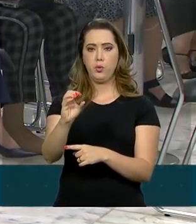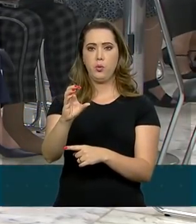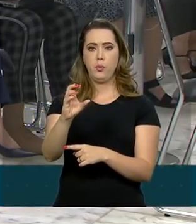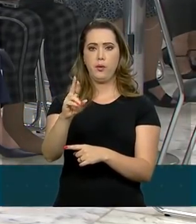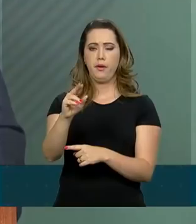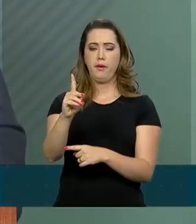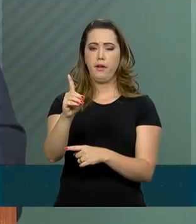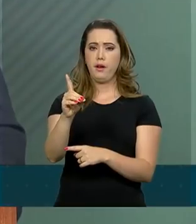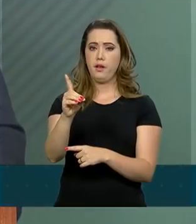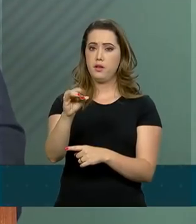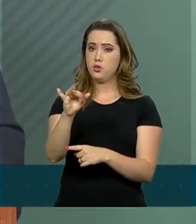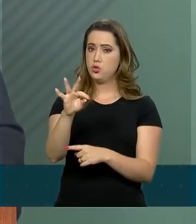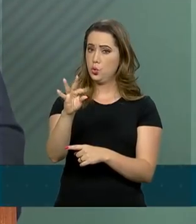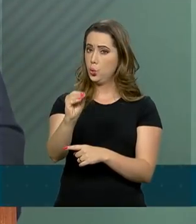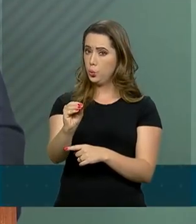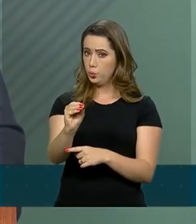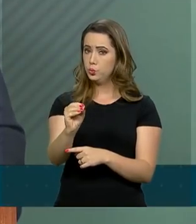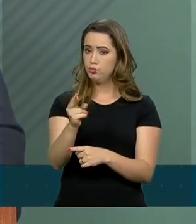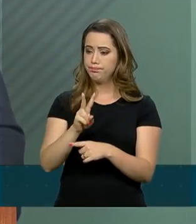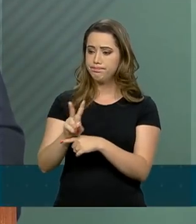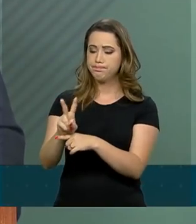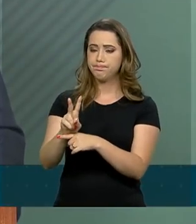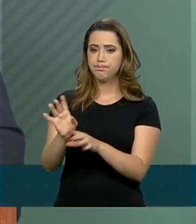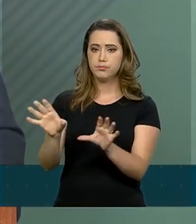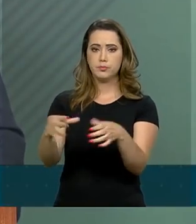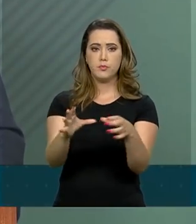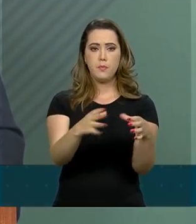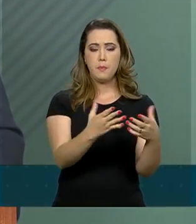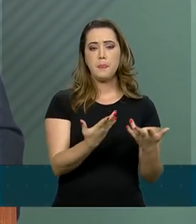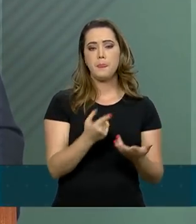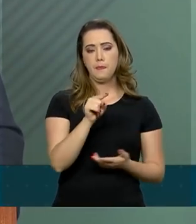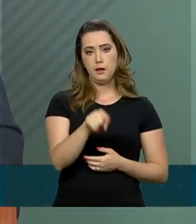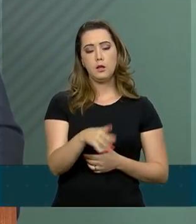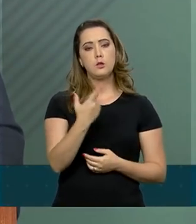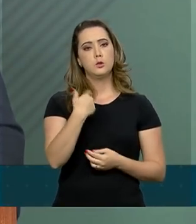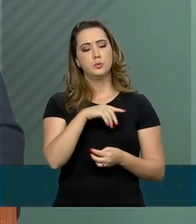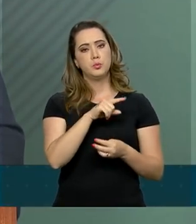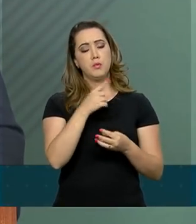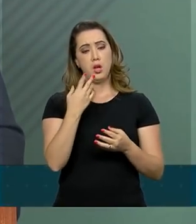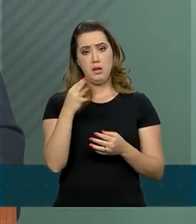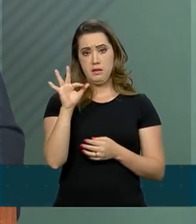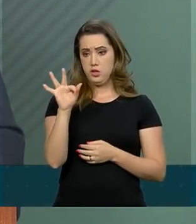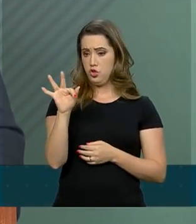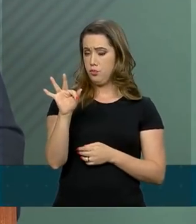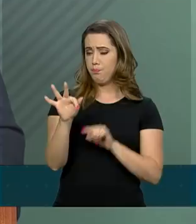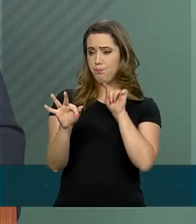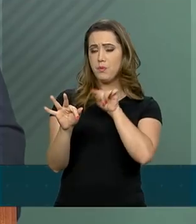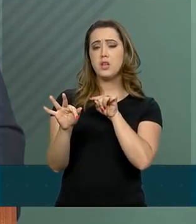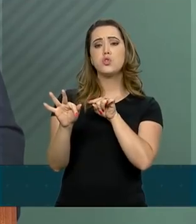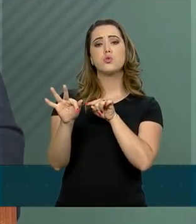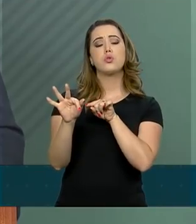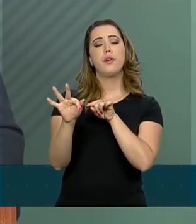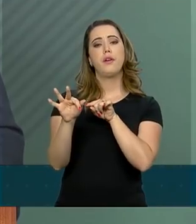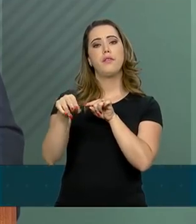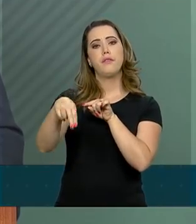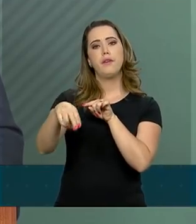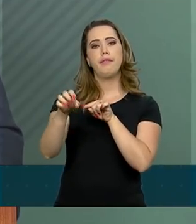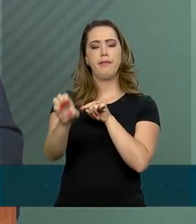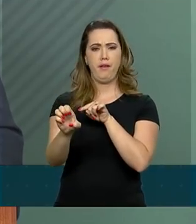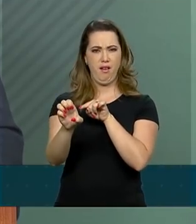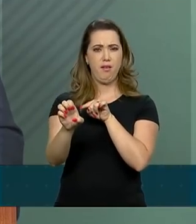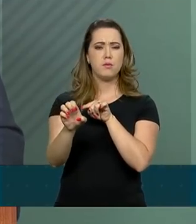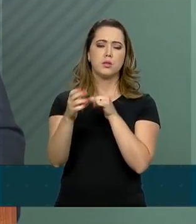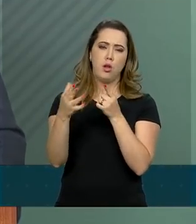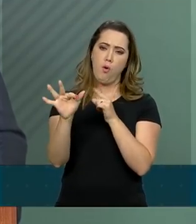citei, é um dos três constitucionais criados para implementar a política de